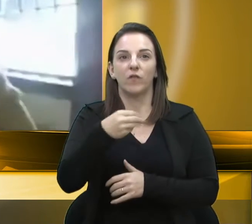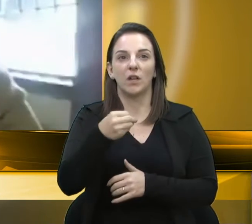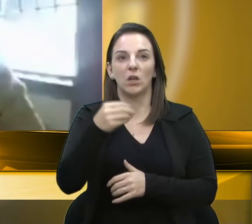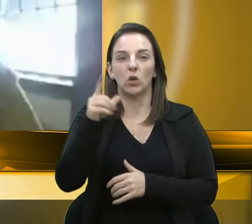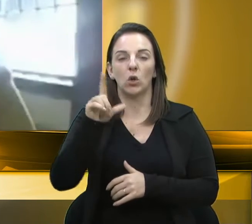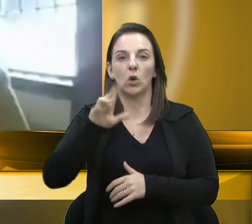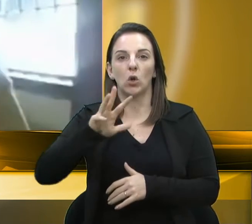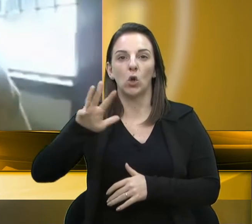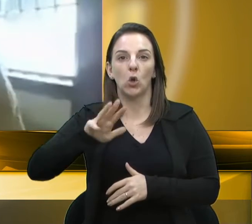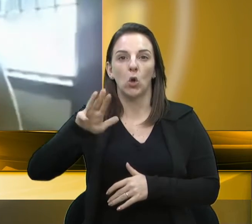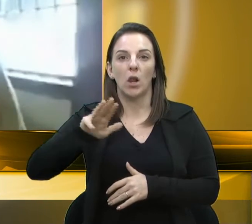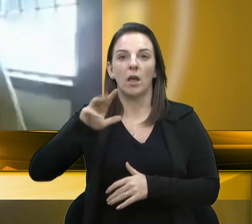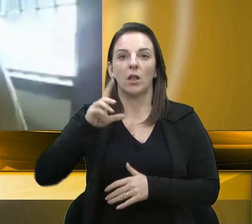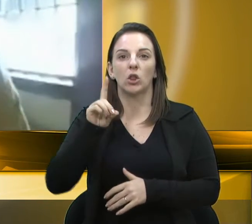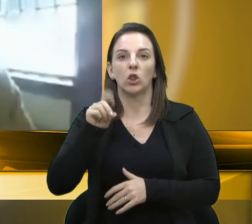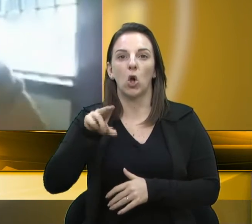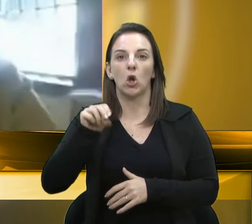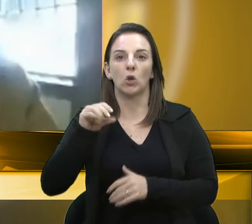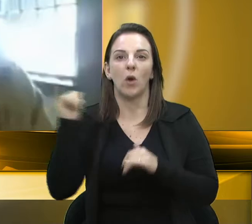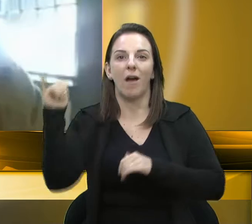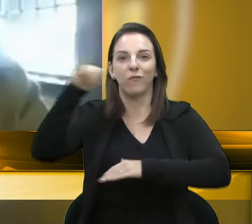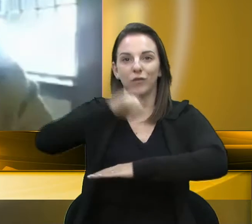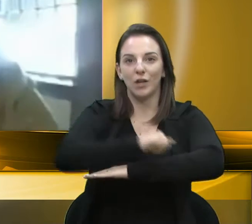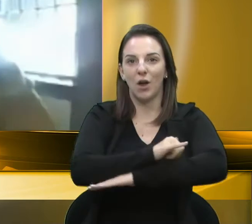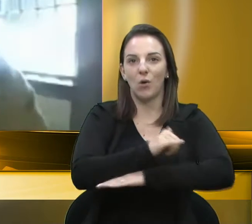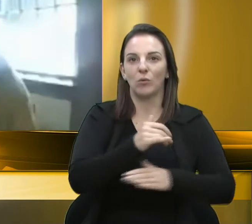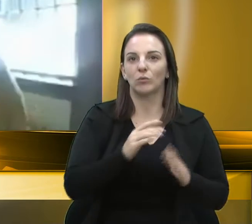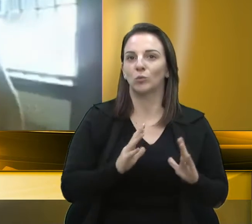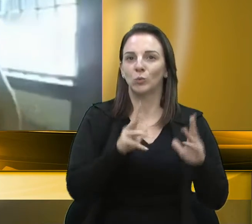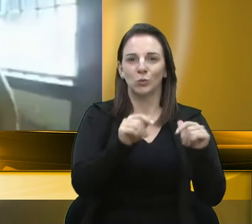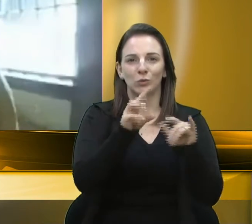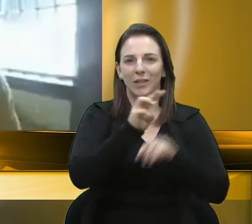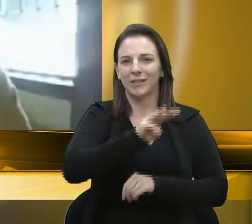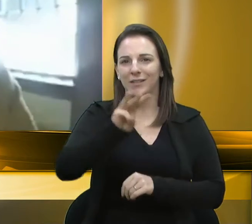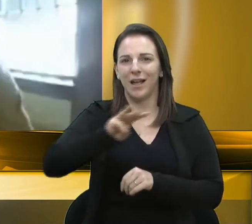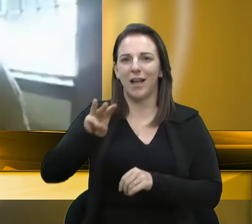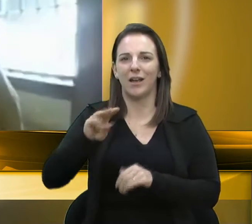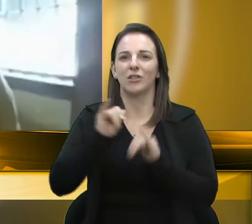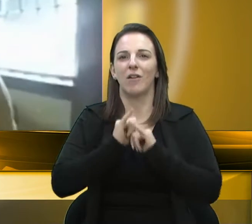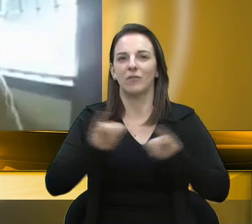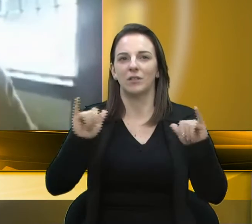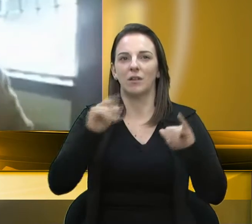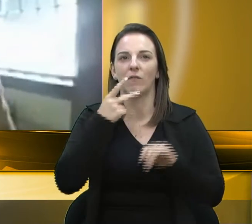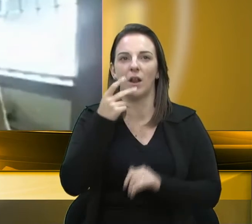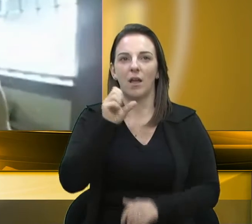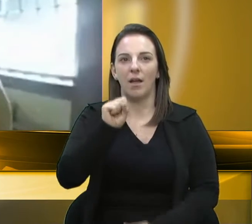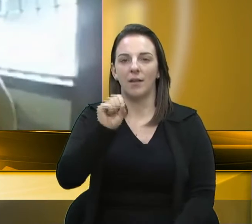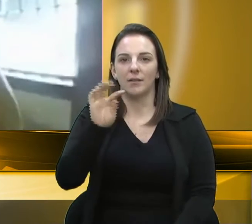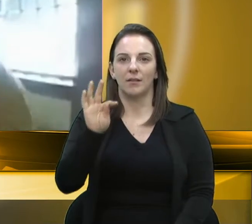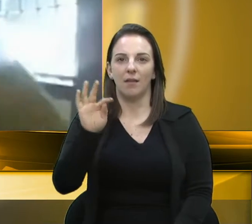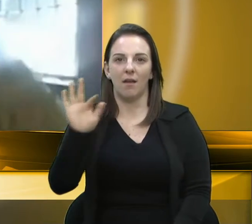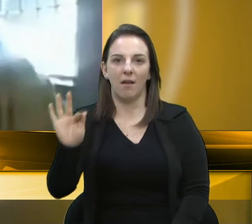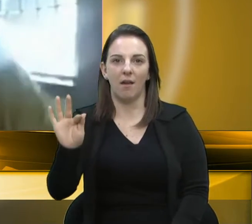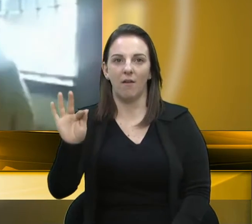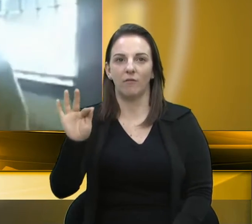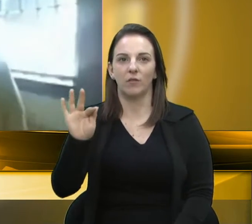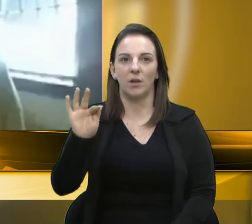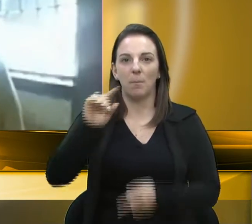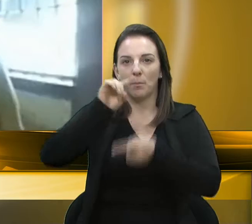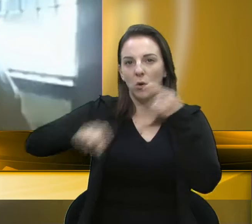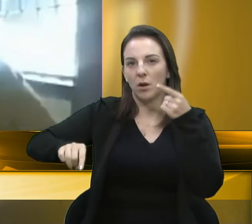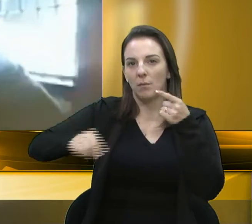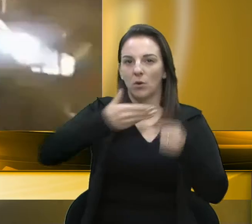é, o que isso é uma fake news. Outra questão é aquela questão que o senhor vive dizendo, que a STF proibiu o governo federal de atuar sobre a questão da pandemia.